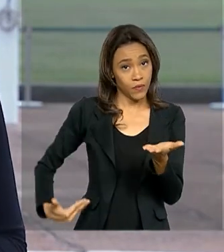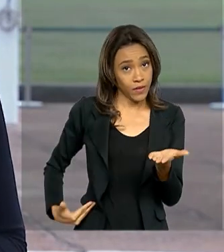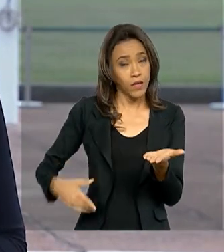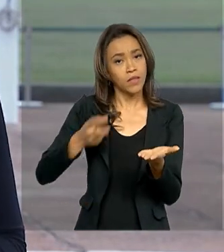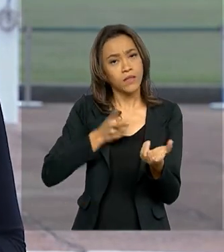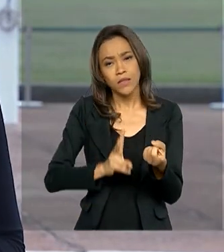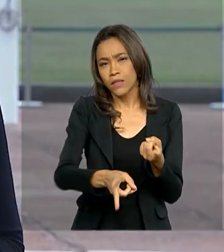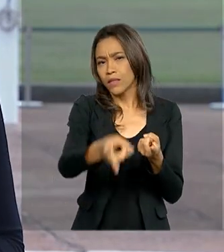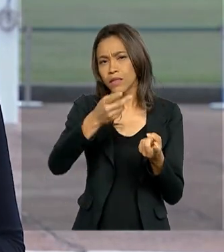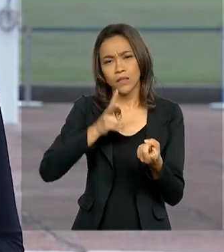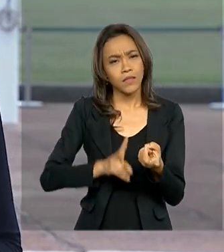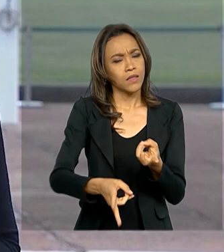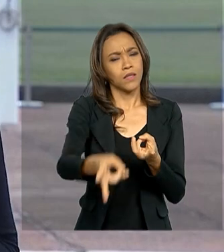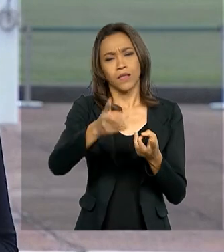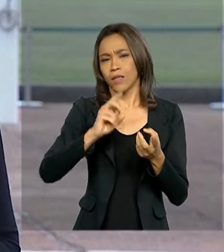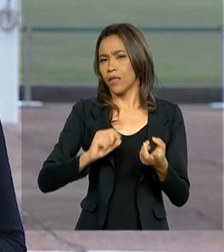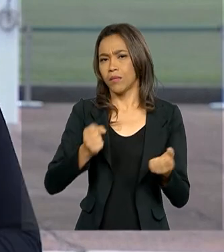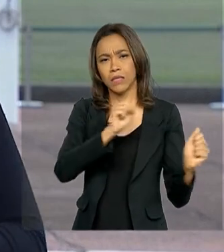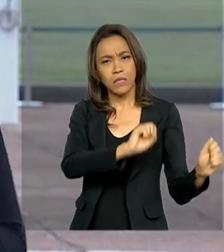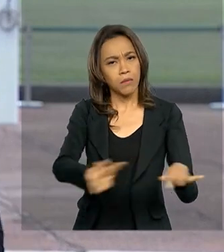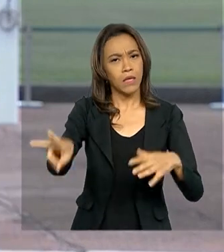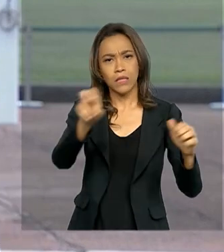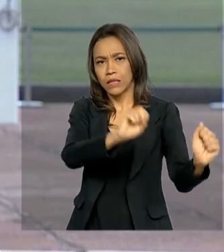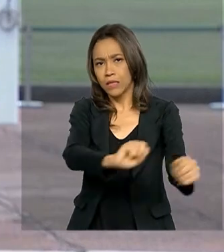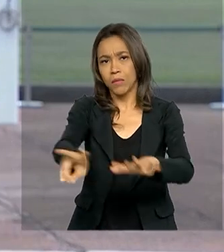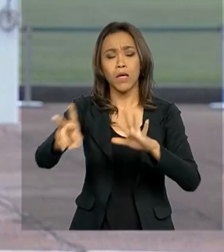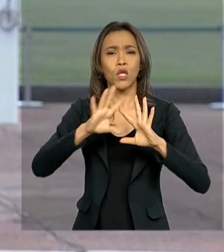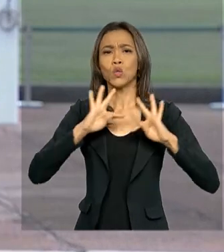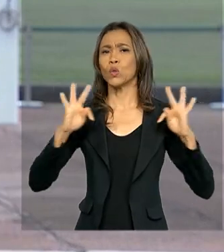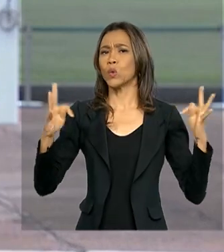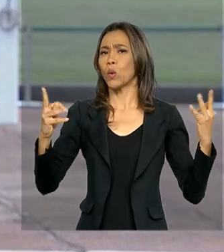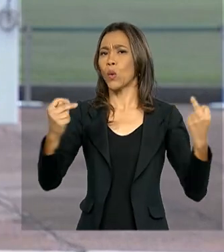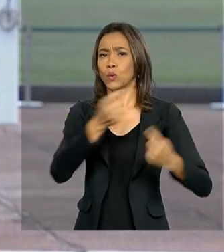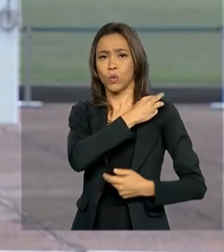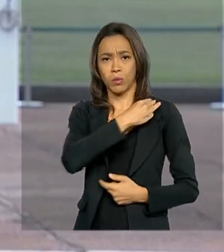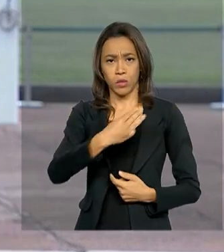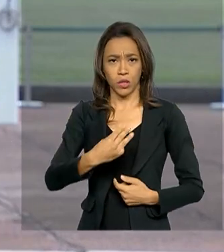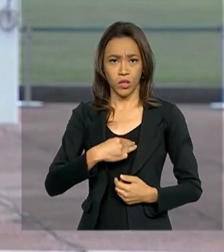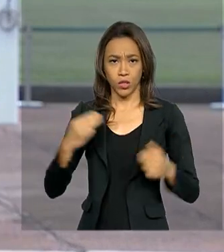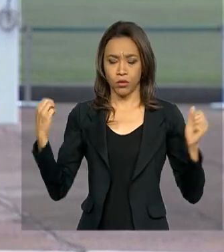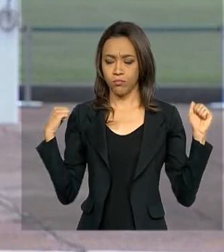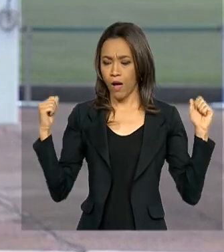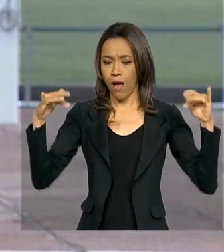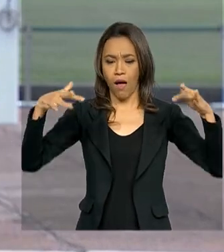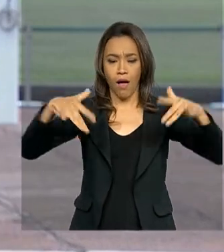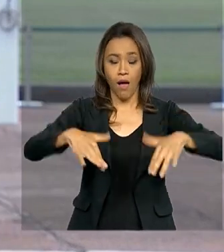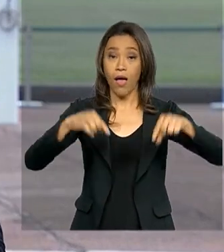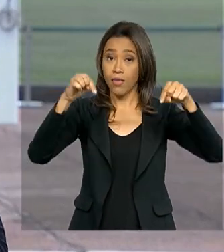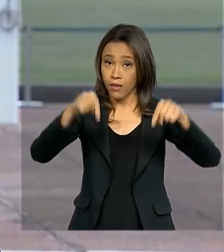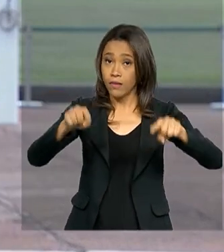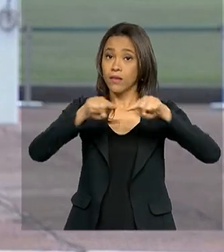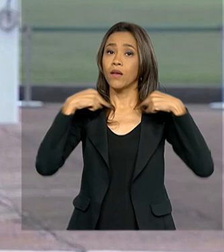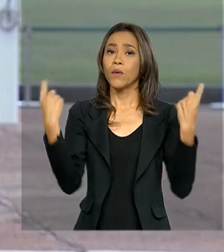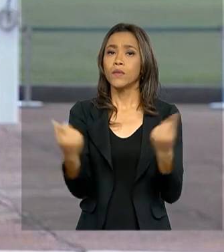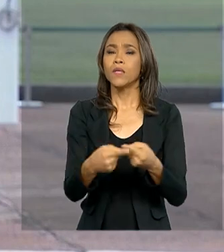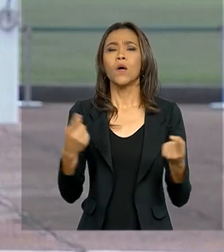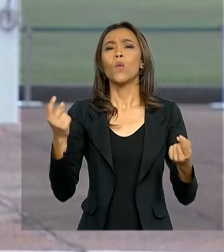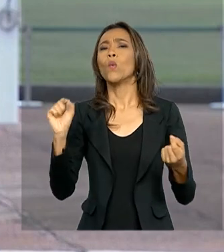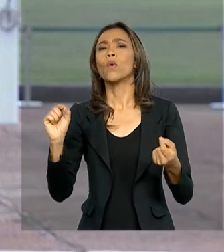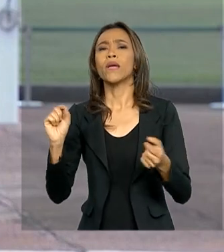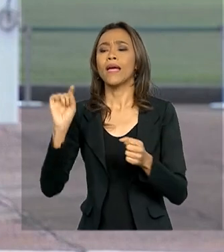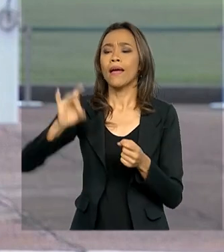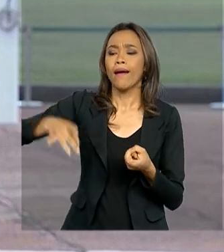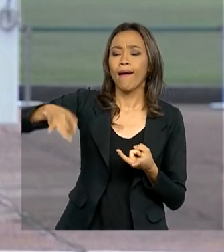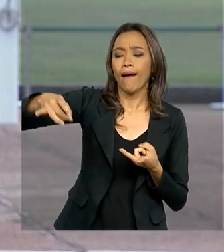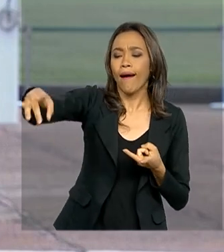semanalmente desde janeiro. Todos os ministros participam e é nela onde eles apresentam o que tem sido feito por